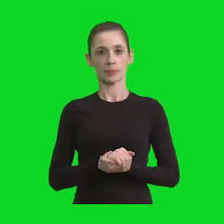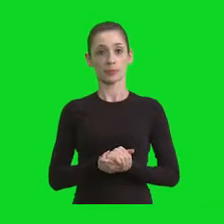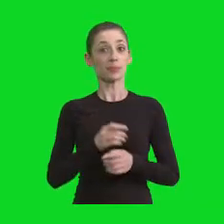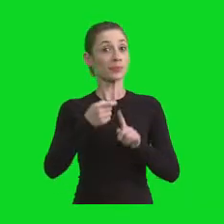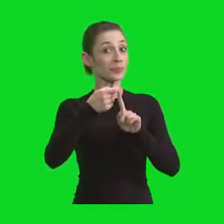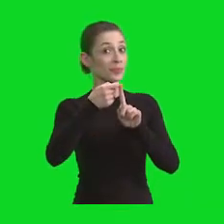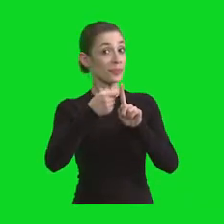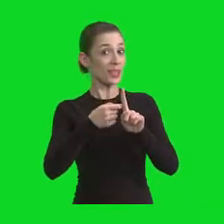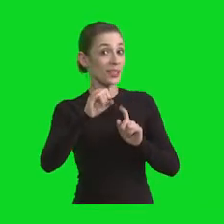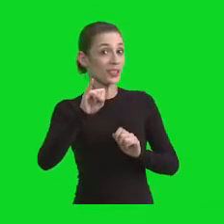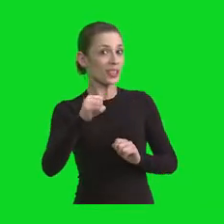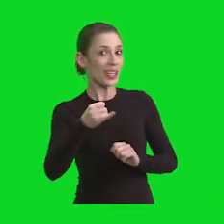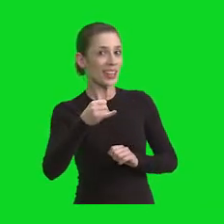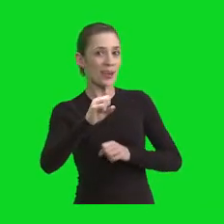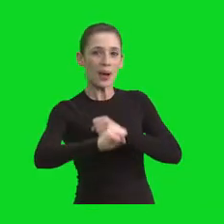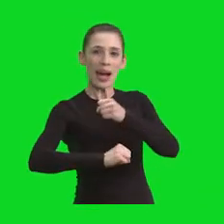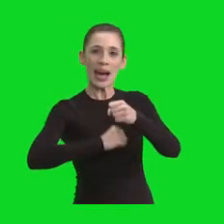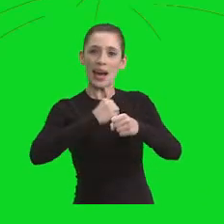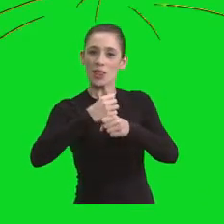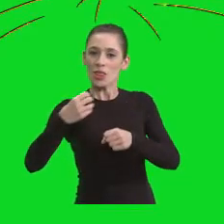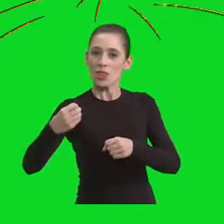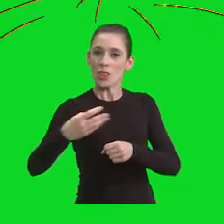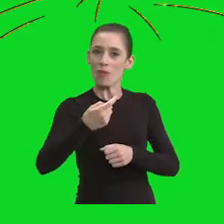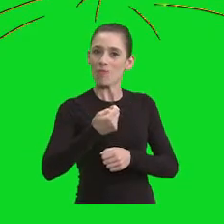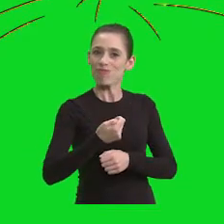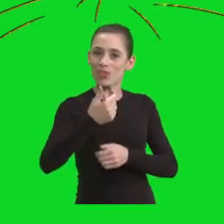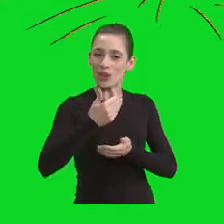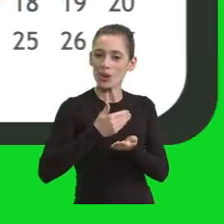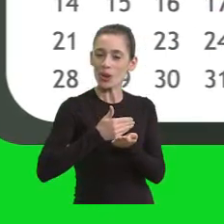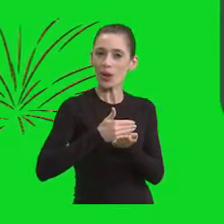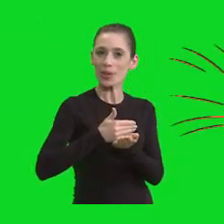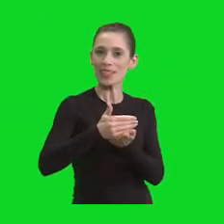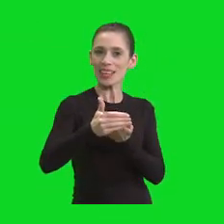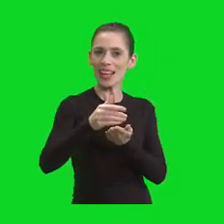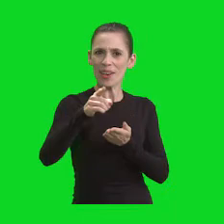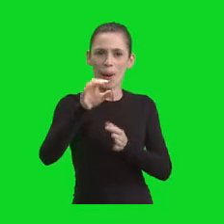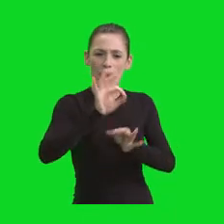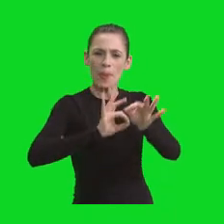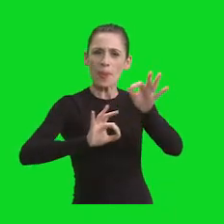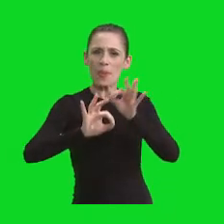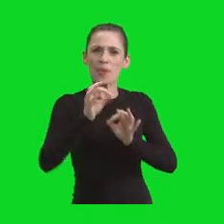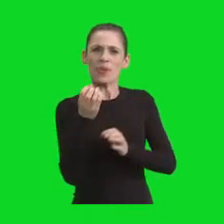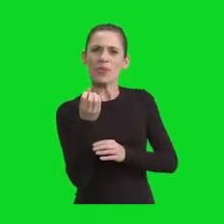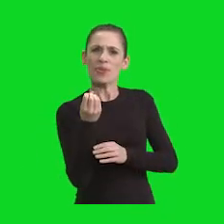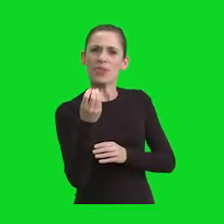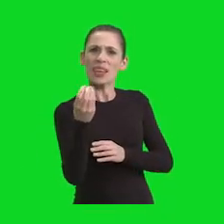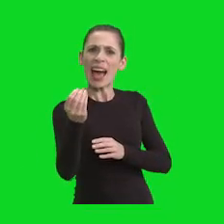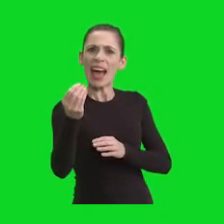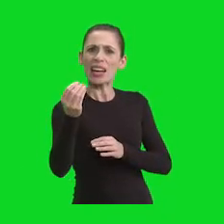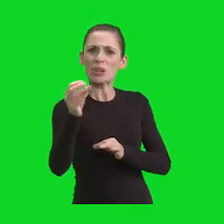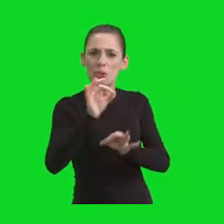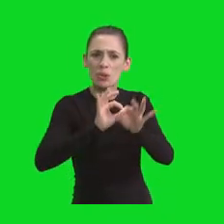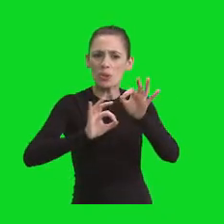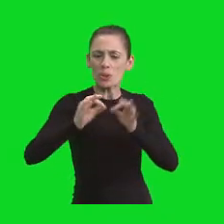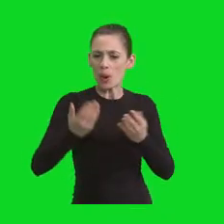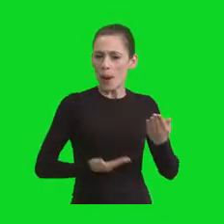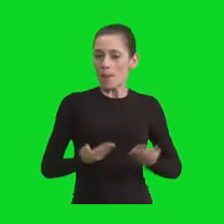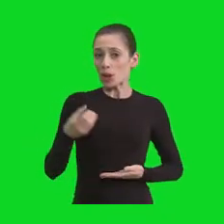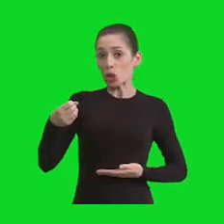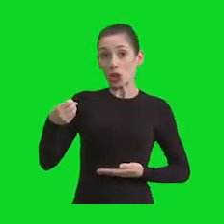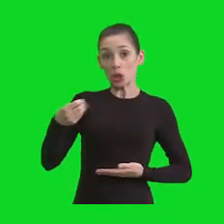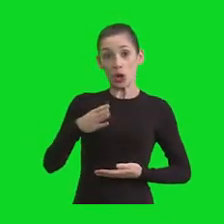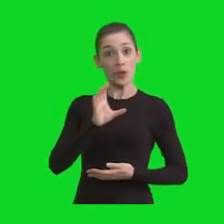Mês de janeiro e um ano novo começando. Você cheia de planos, viagens, cursos, emprego novo,